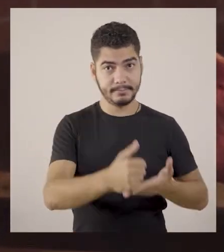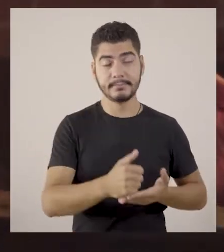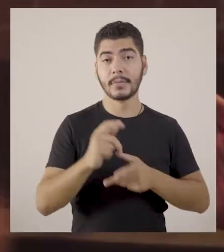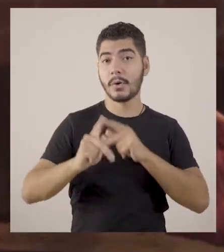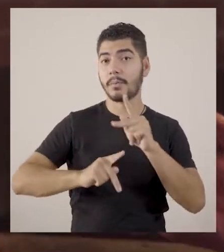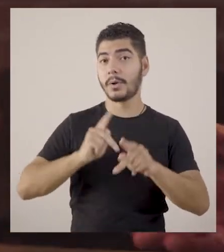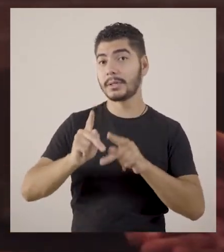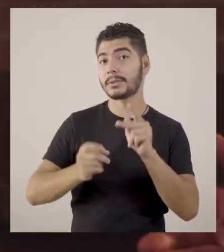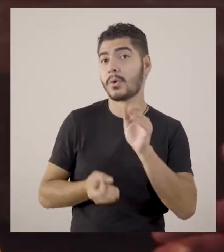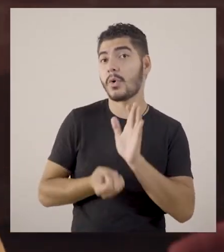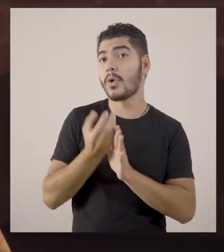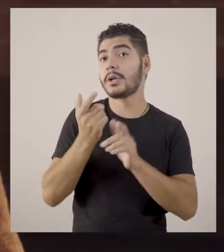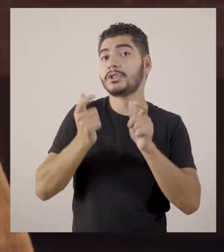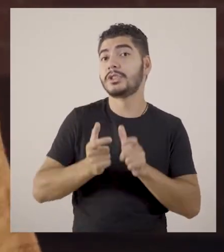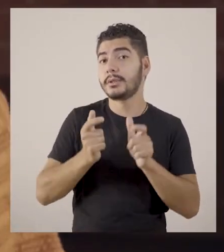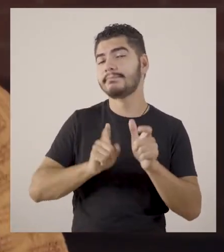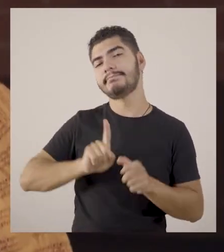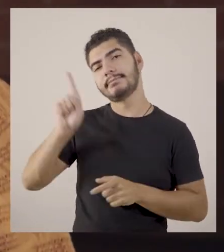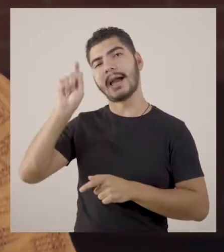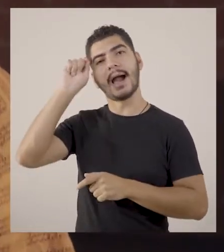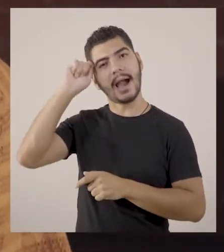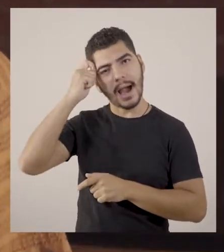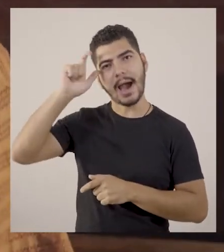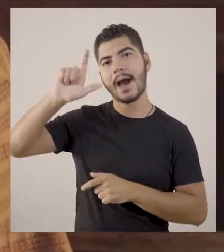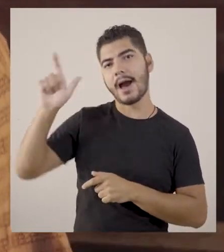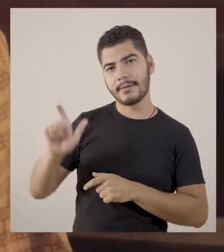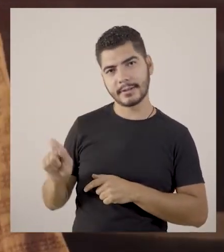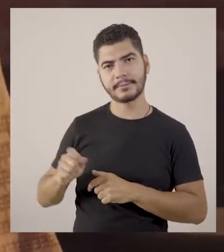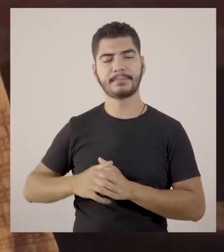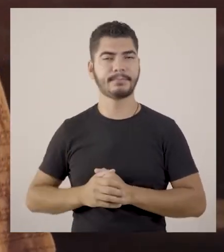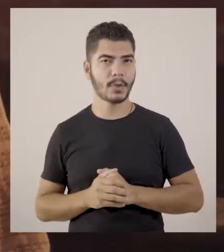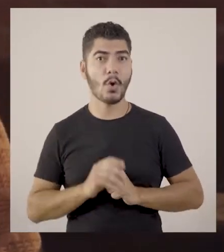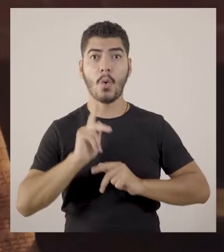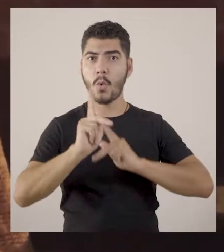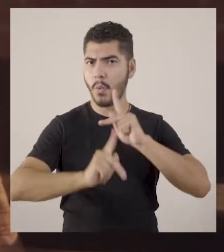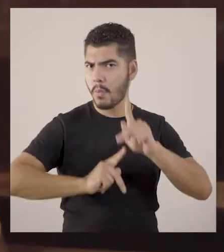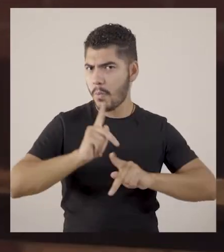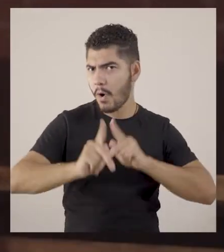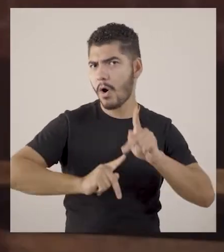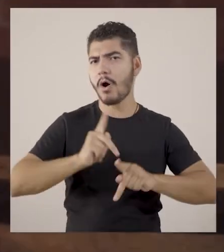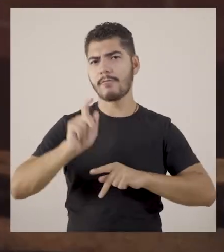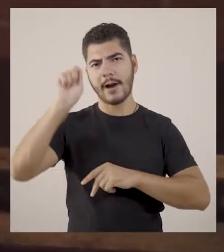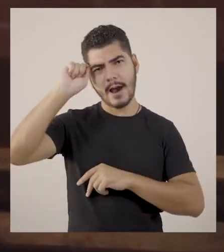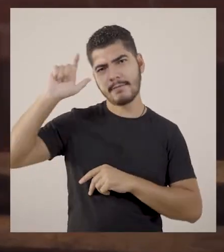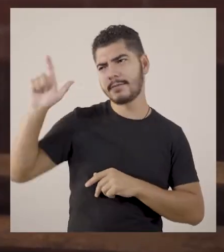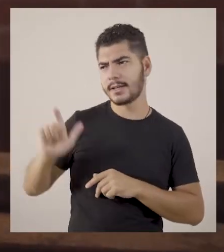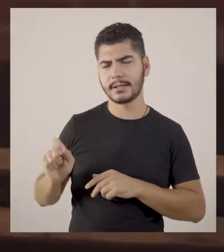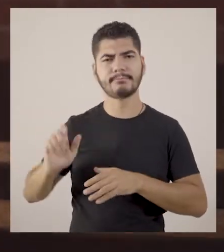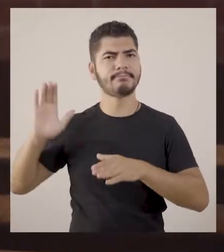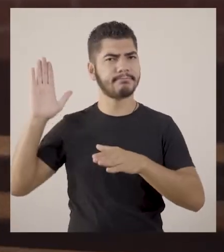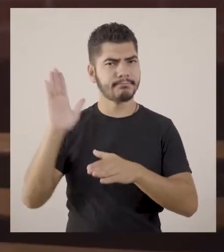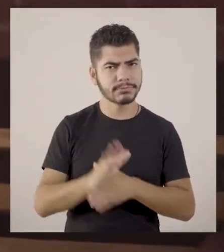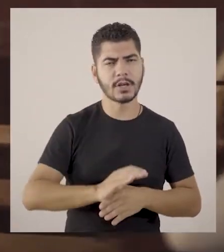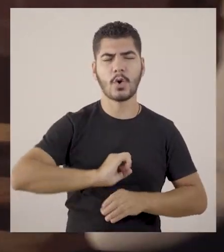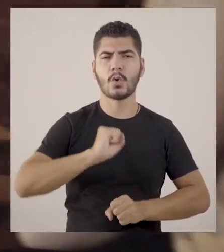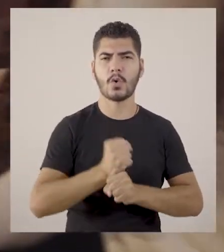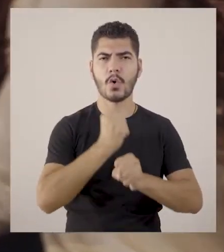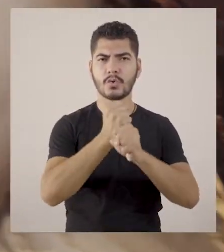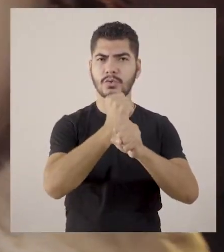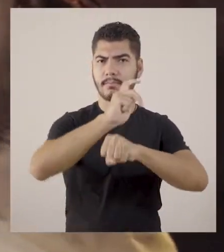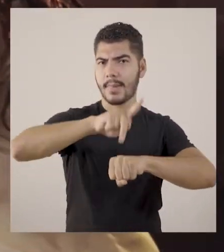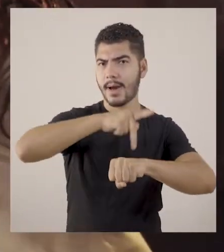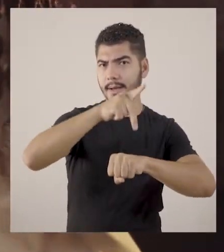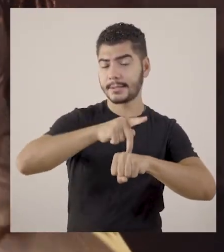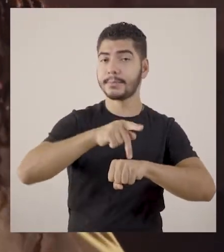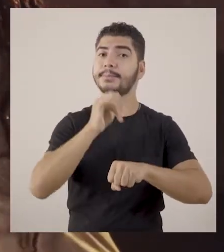populações... origem africana. É, os povos africanos contribuíram muito com a construção desse país. O